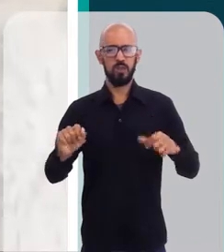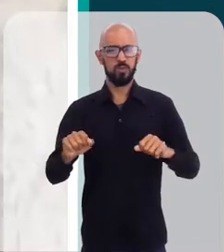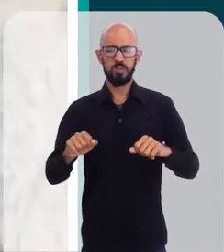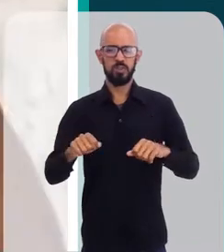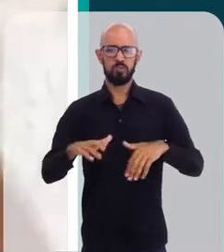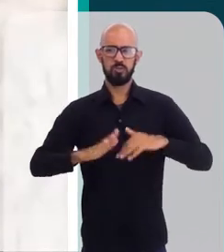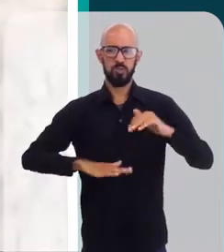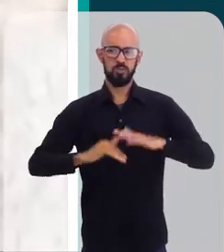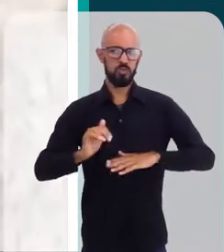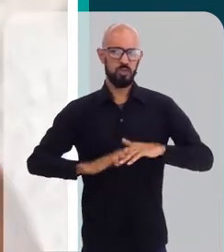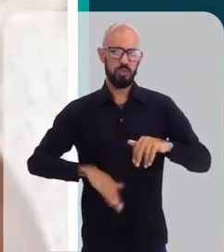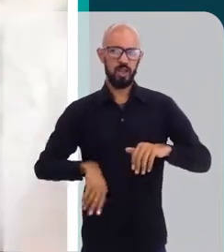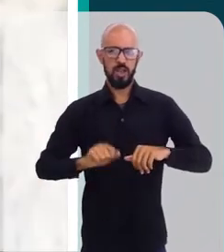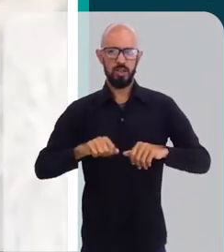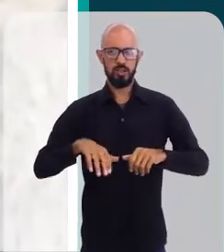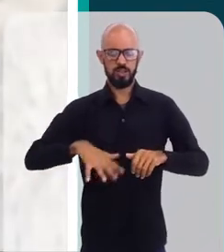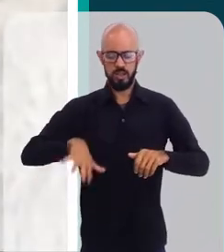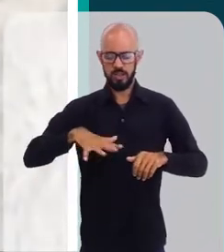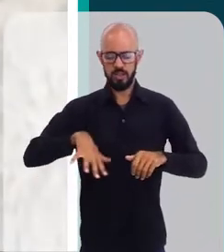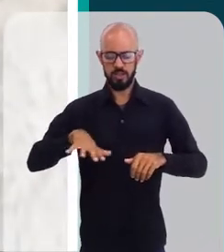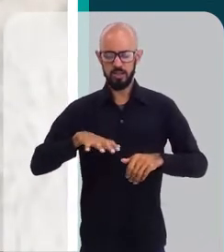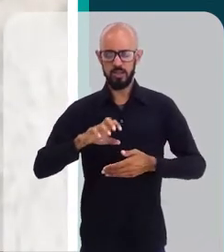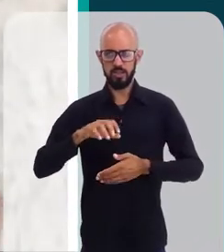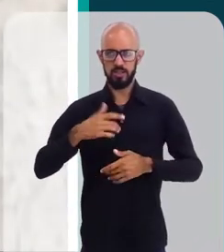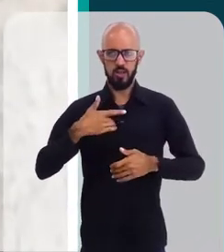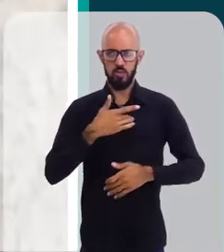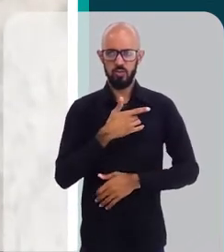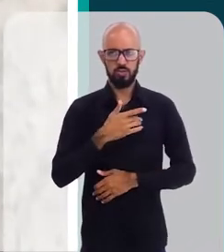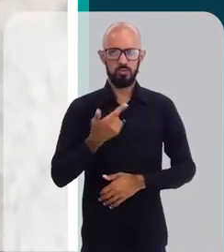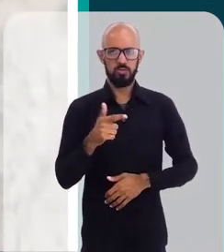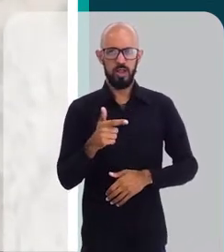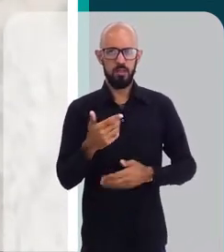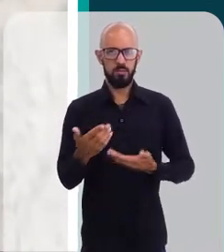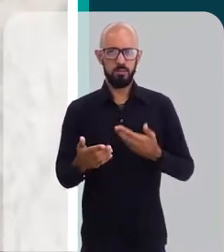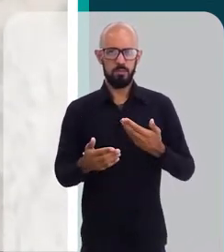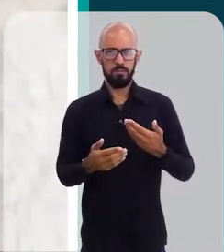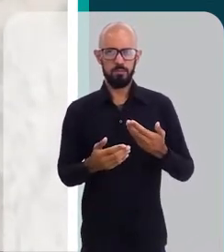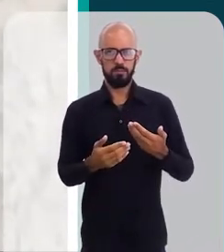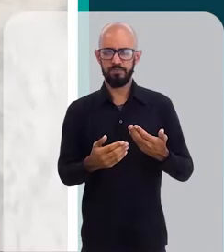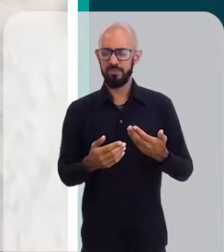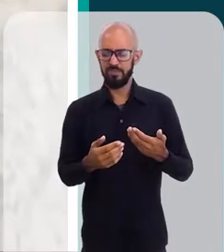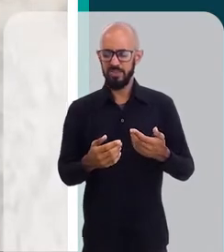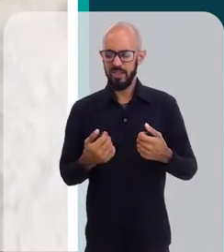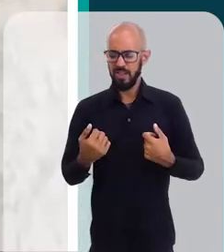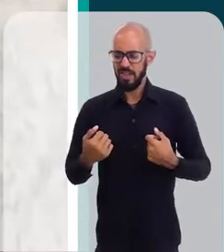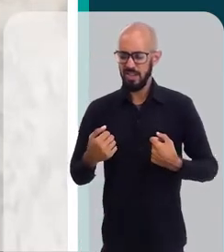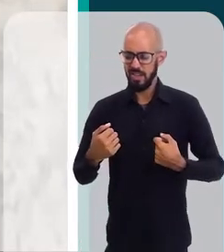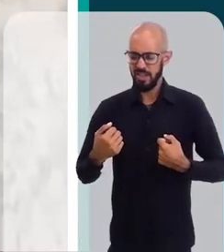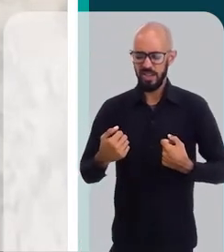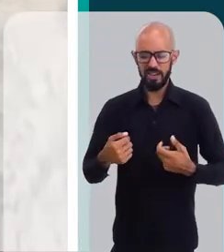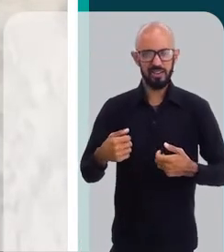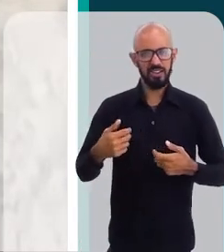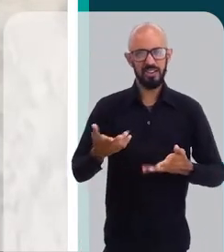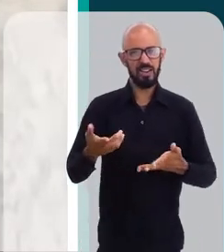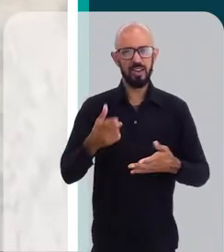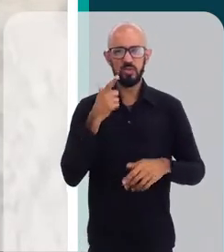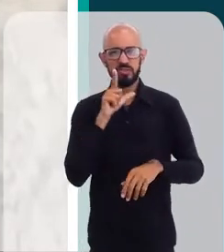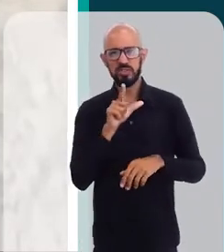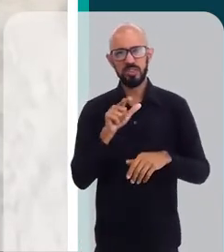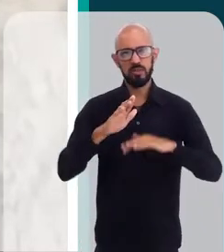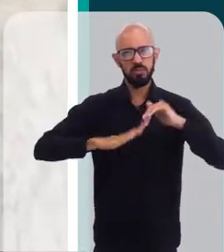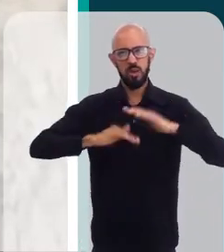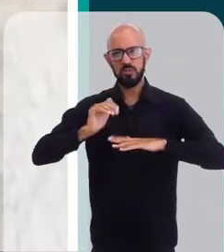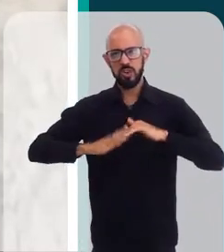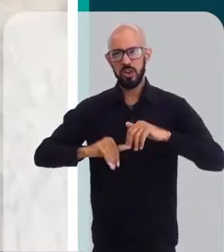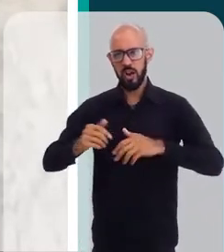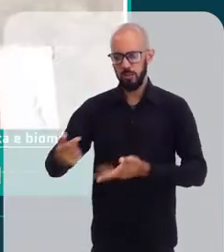dermatologia, da estética, toda a área da saúde em si não estão preparados para receber esse paciente, esse cliente